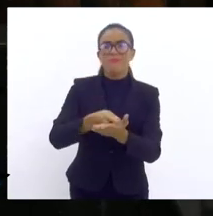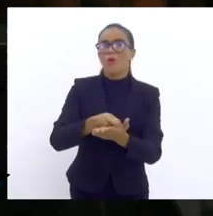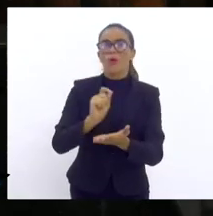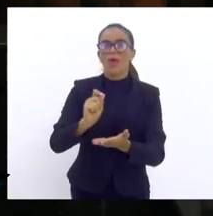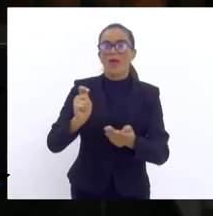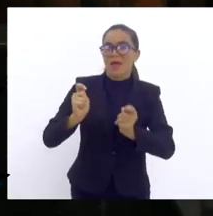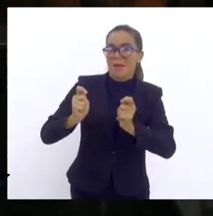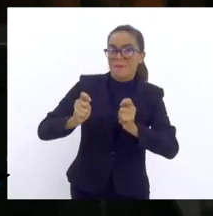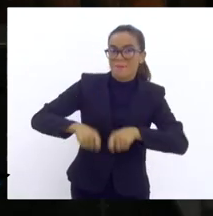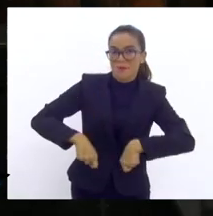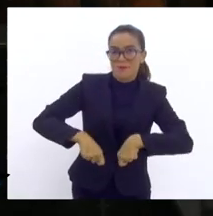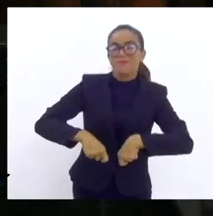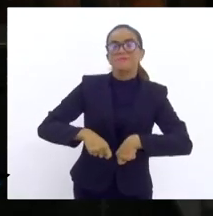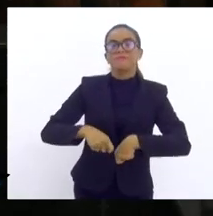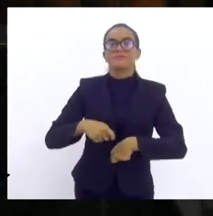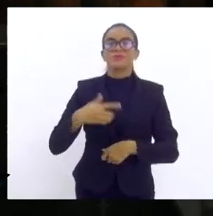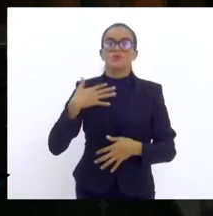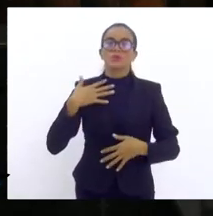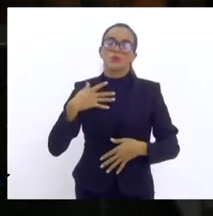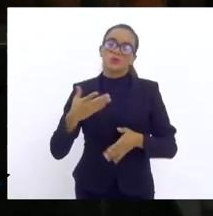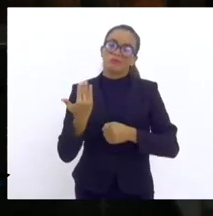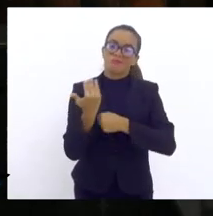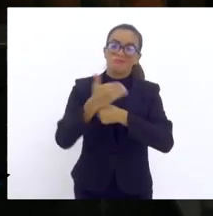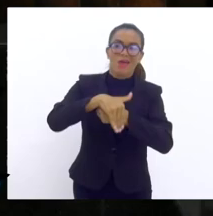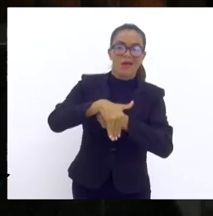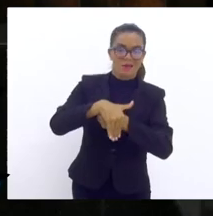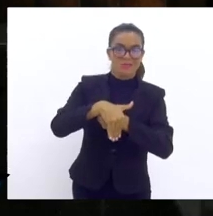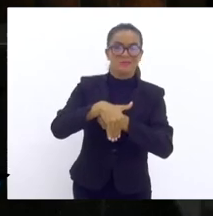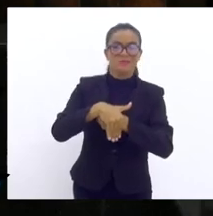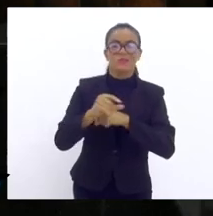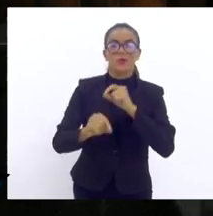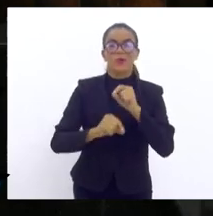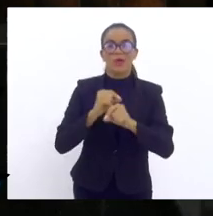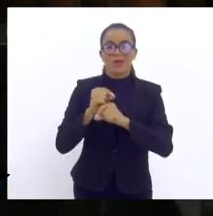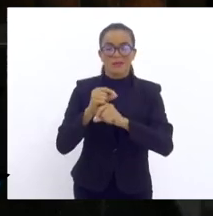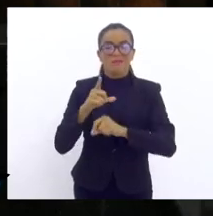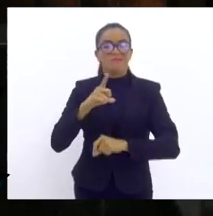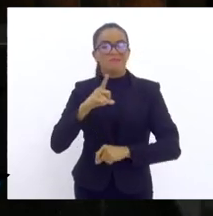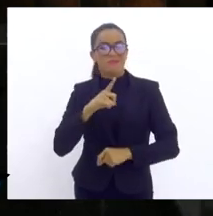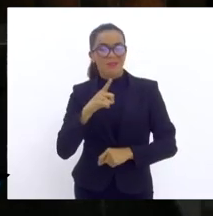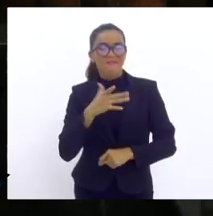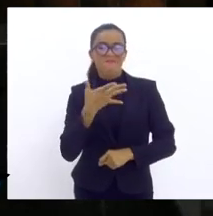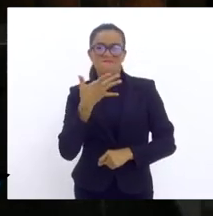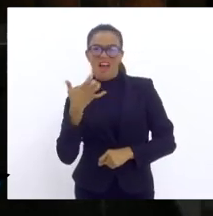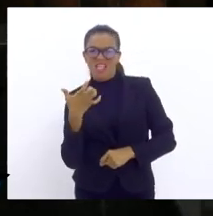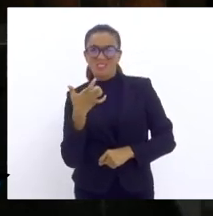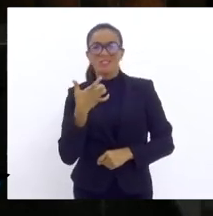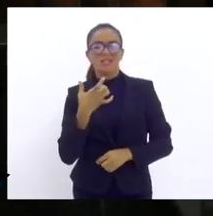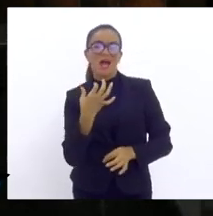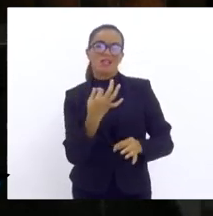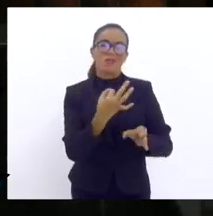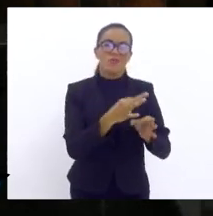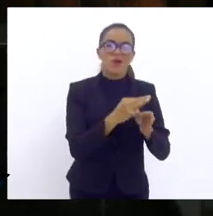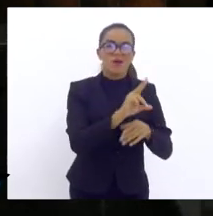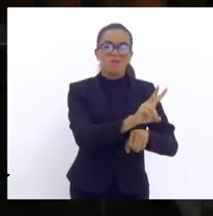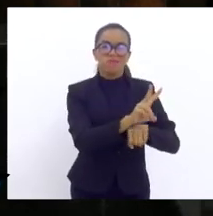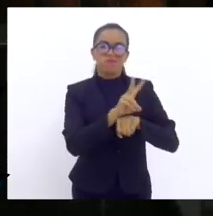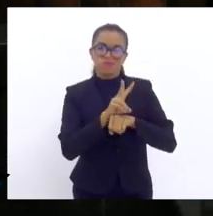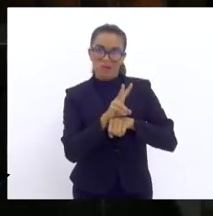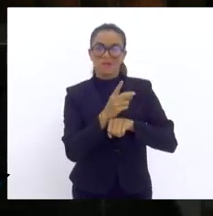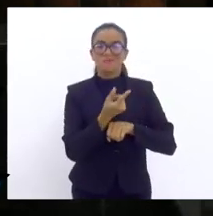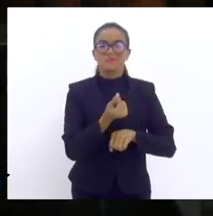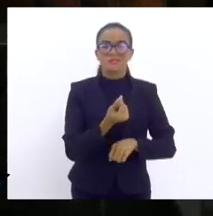possibilidade dos taxistas terem acesso ao crédito num programa da